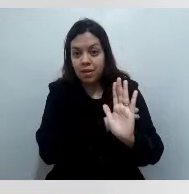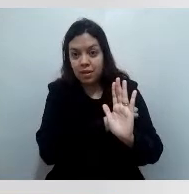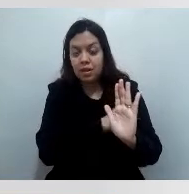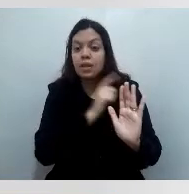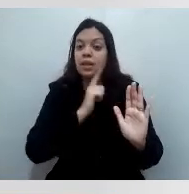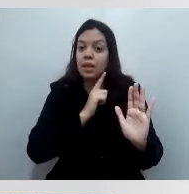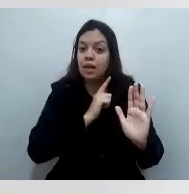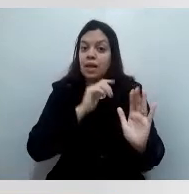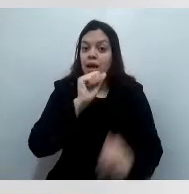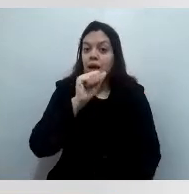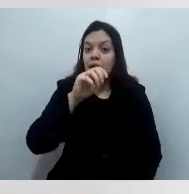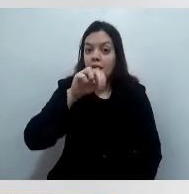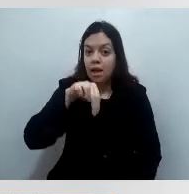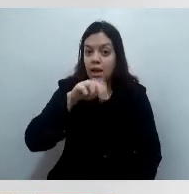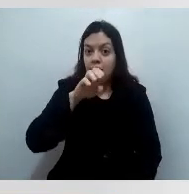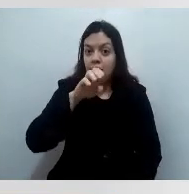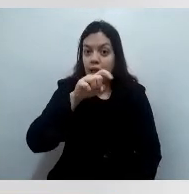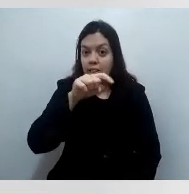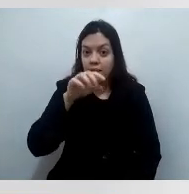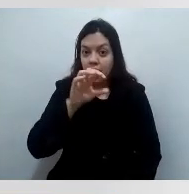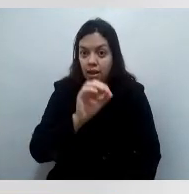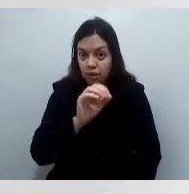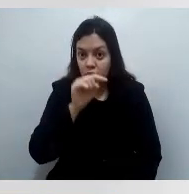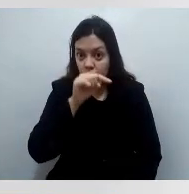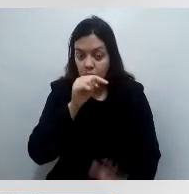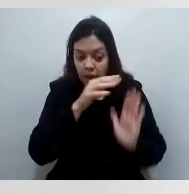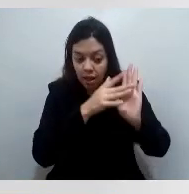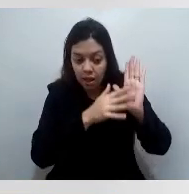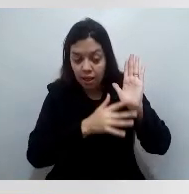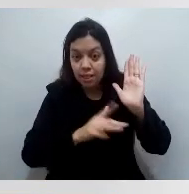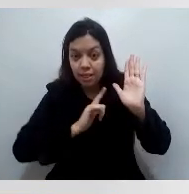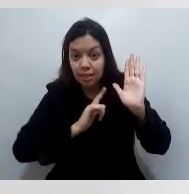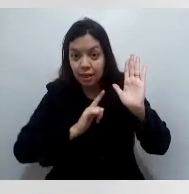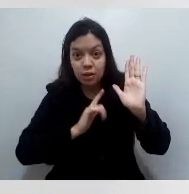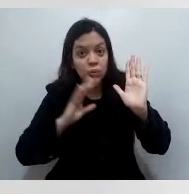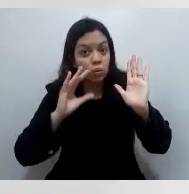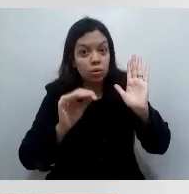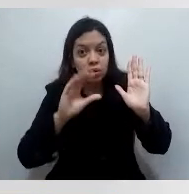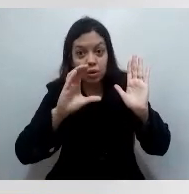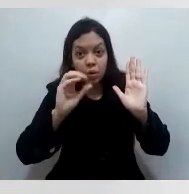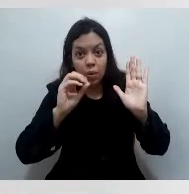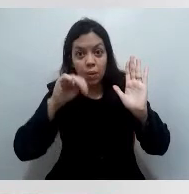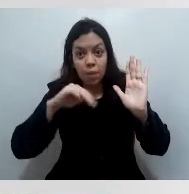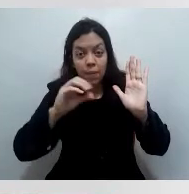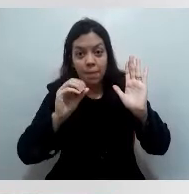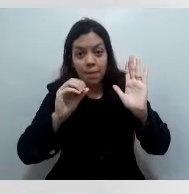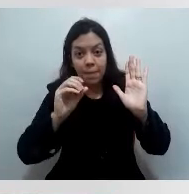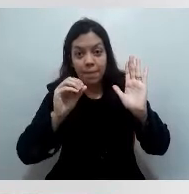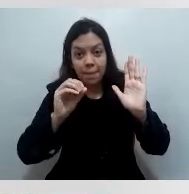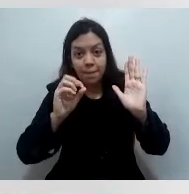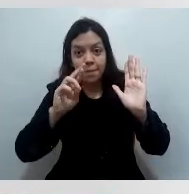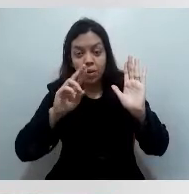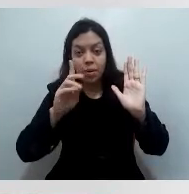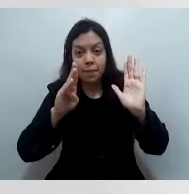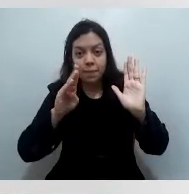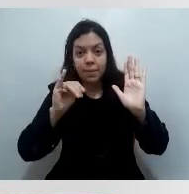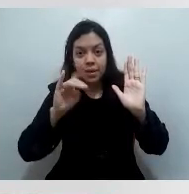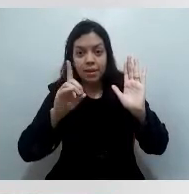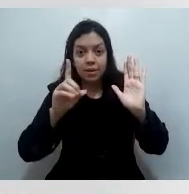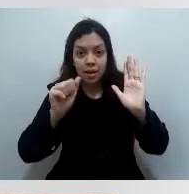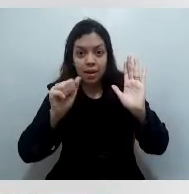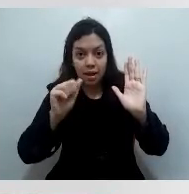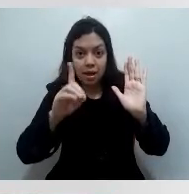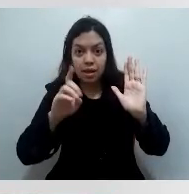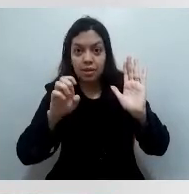escreve todas as comorbidades que estão, que constam, que fazem parte do plano